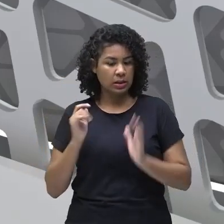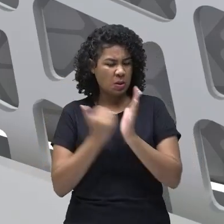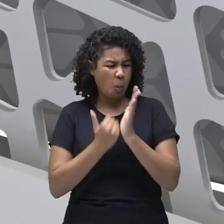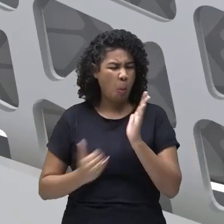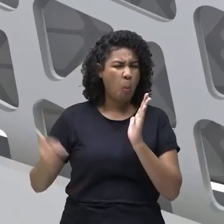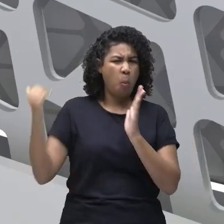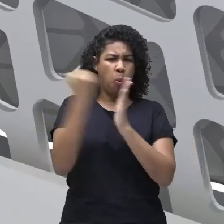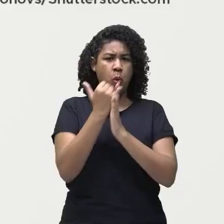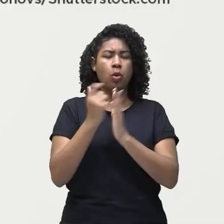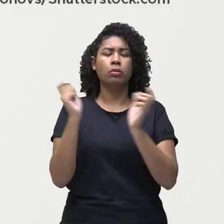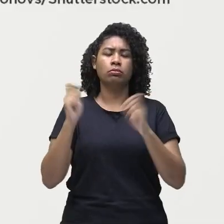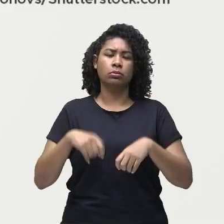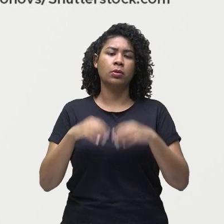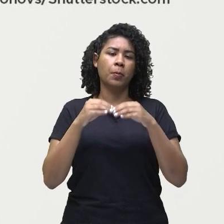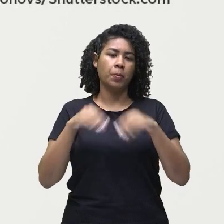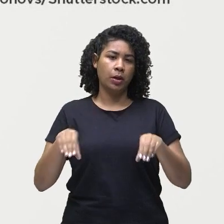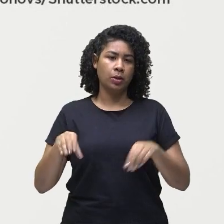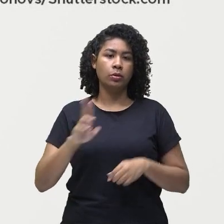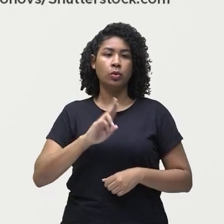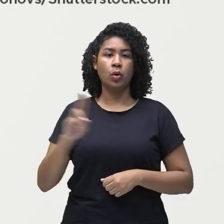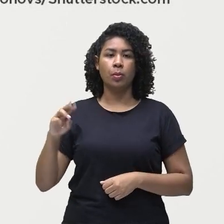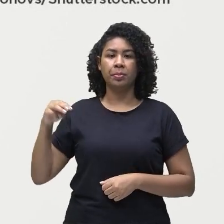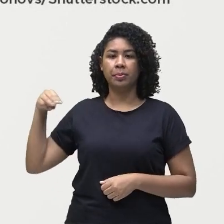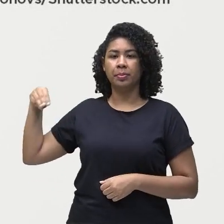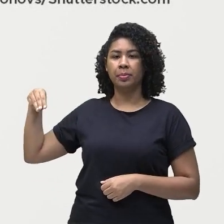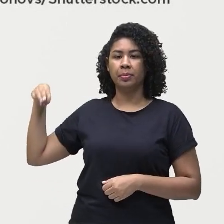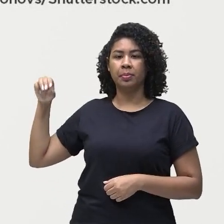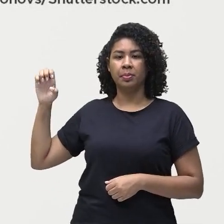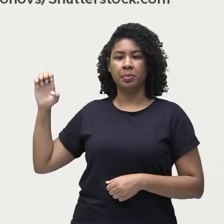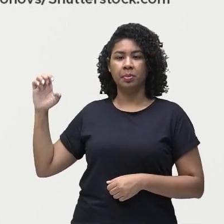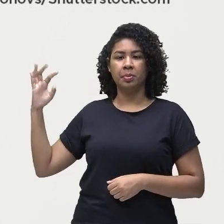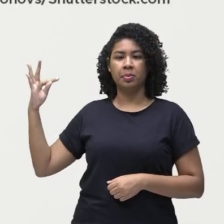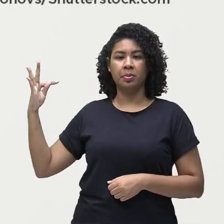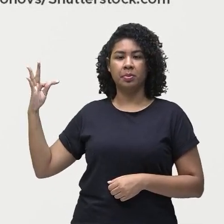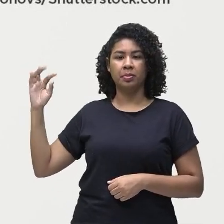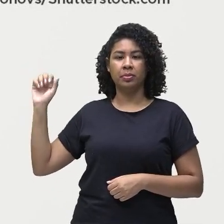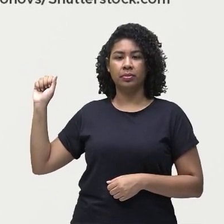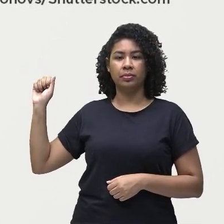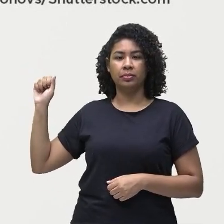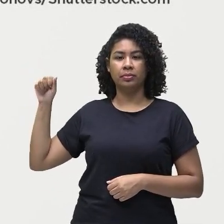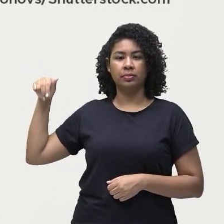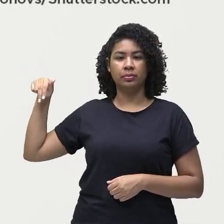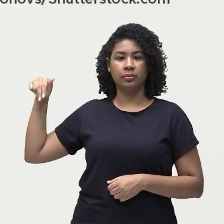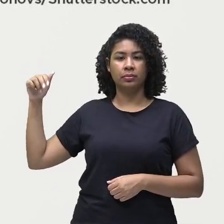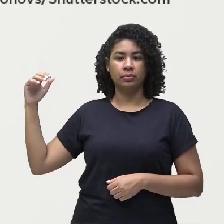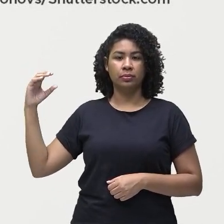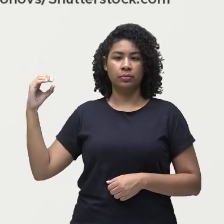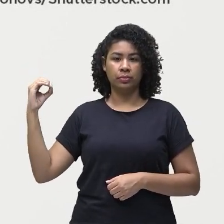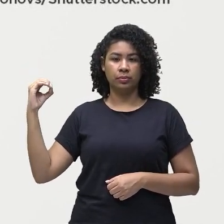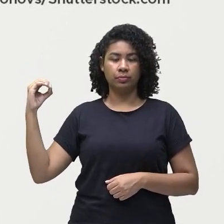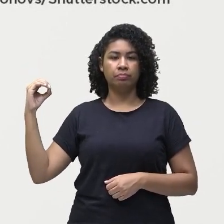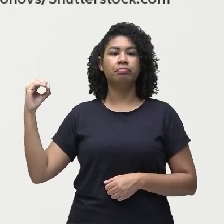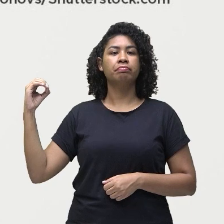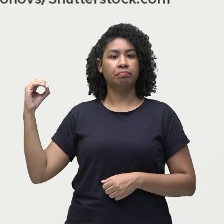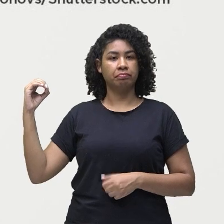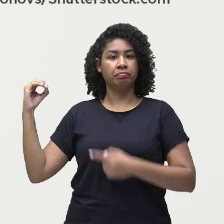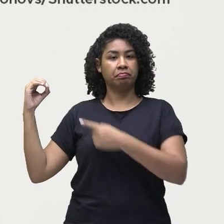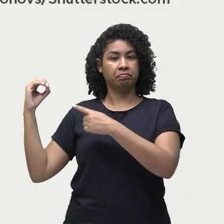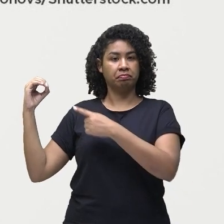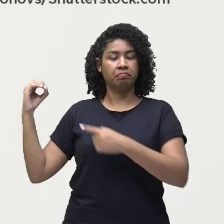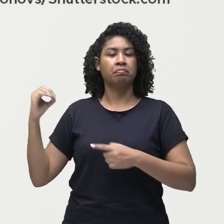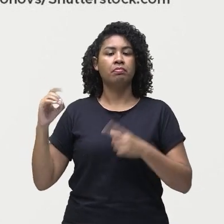O próximo é o metano. Olha só. O metano, que tem a fórmula química CH4,